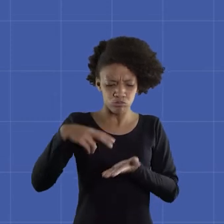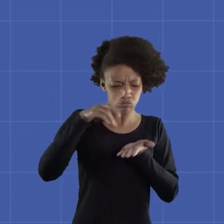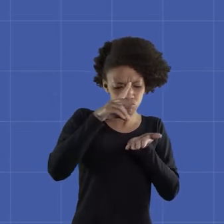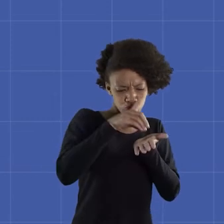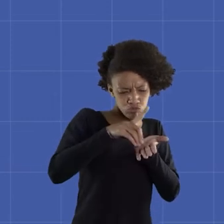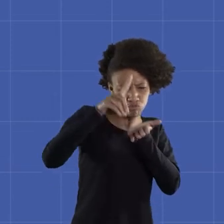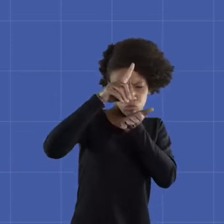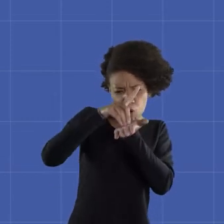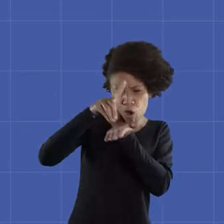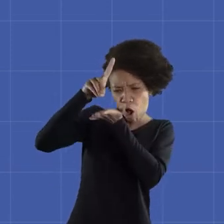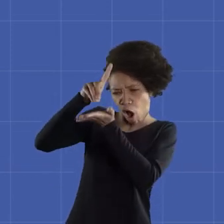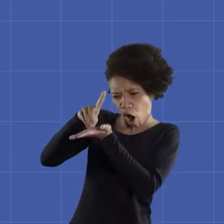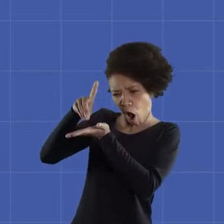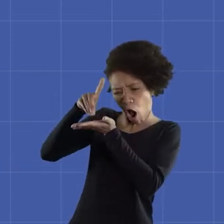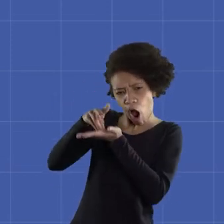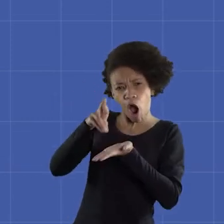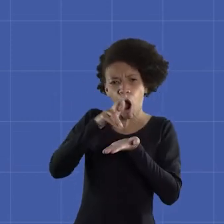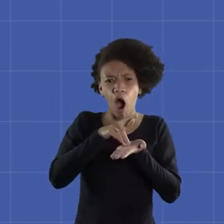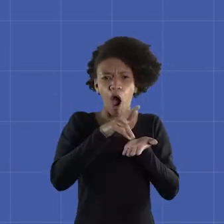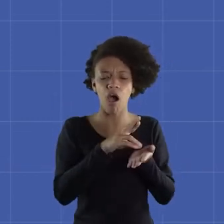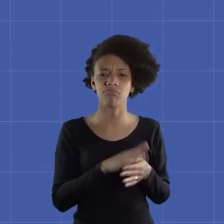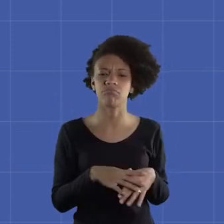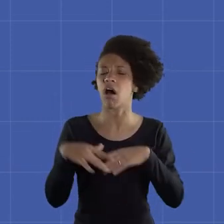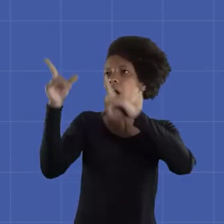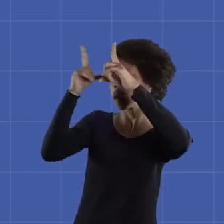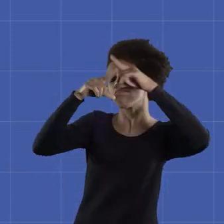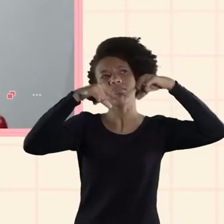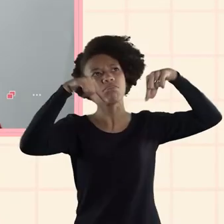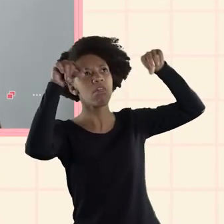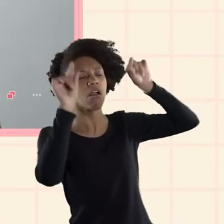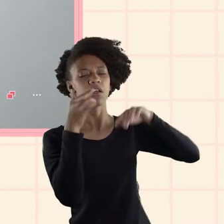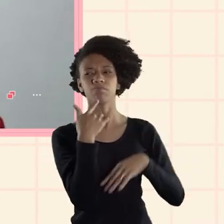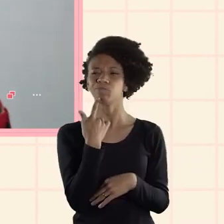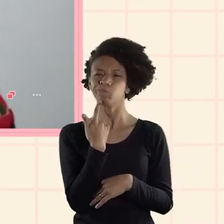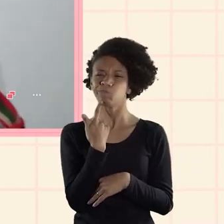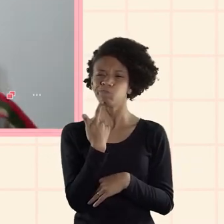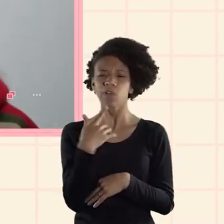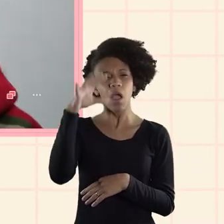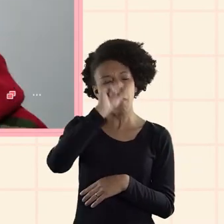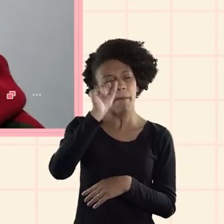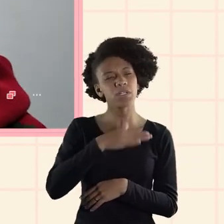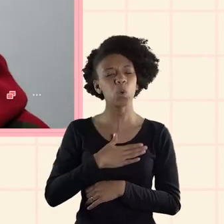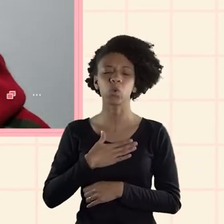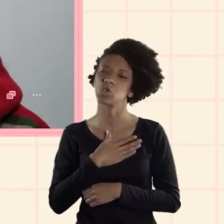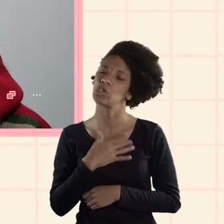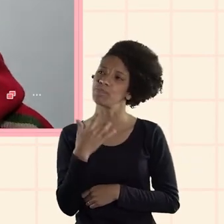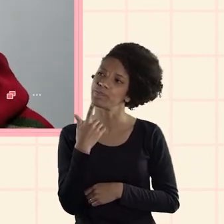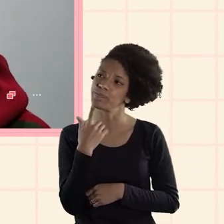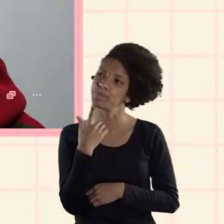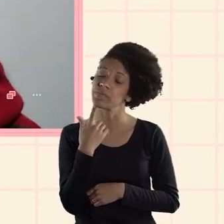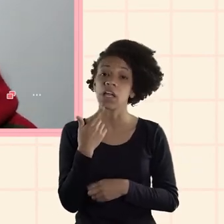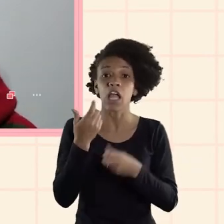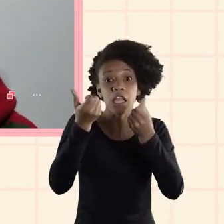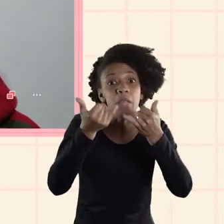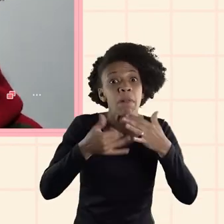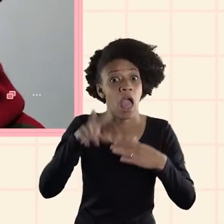dinossauros eram existentes as sereias Eu aprendi eu gosto